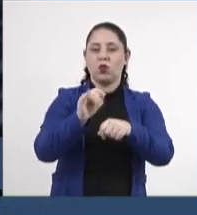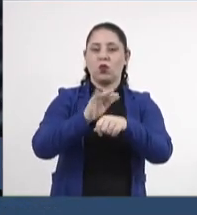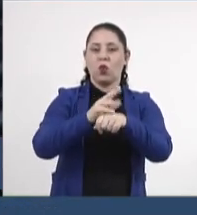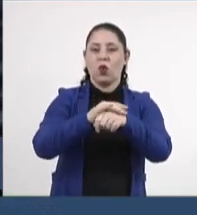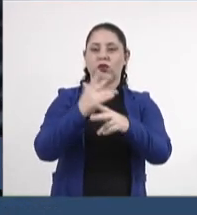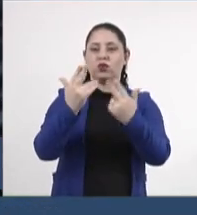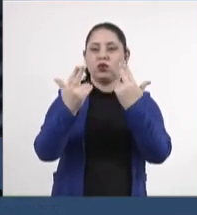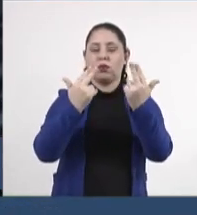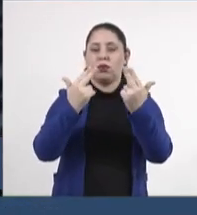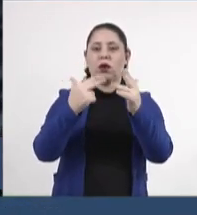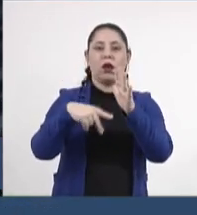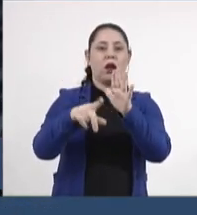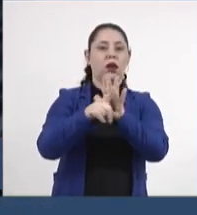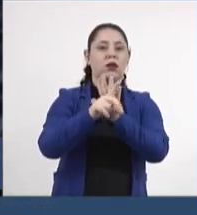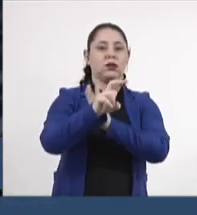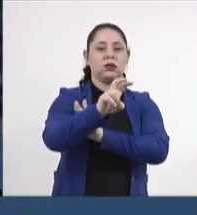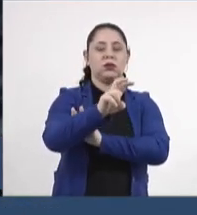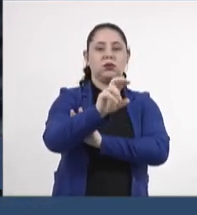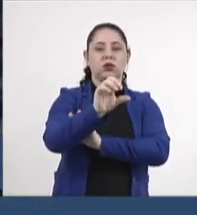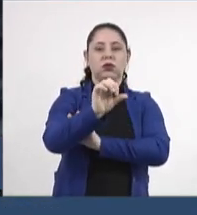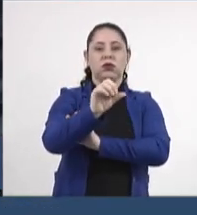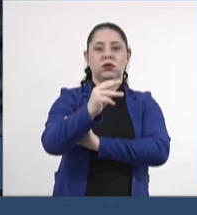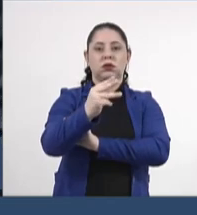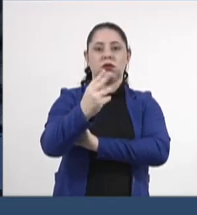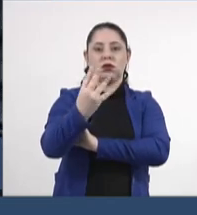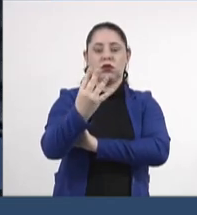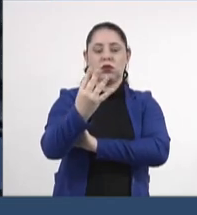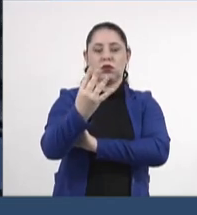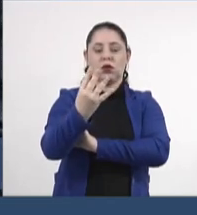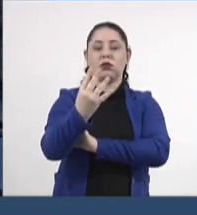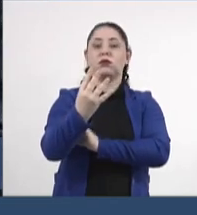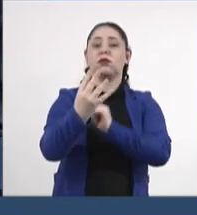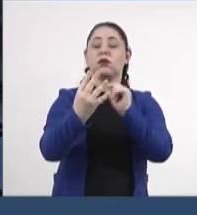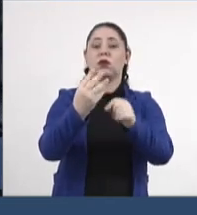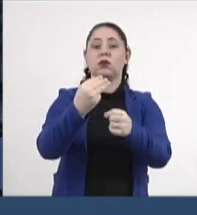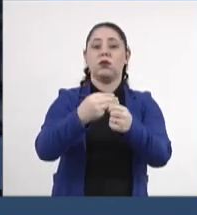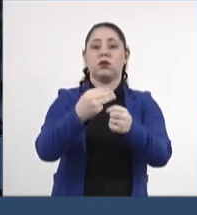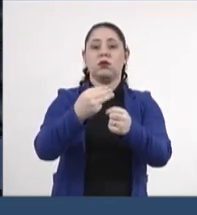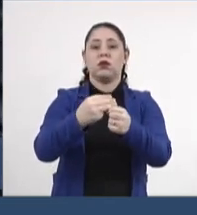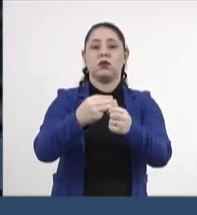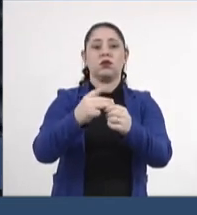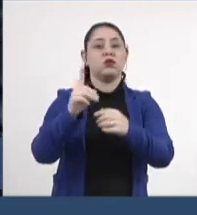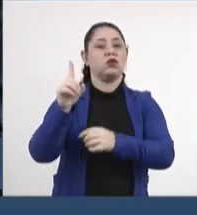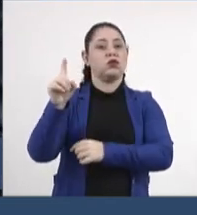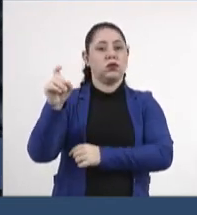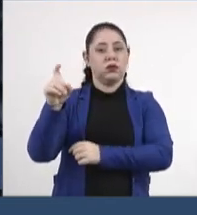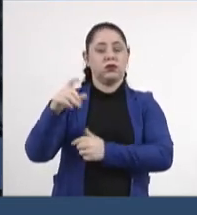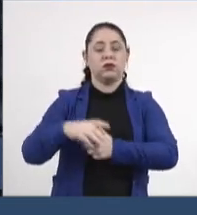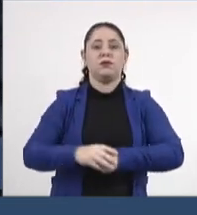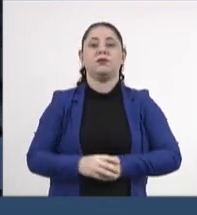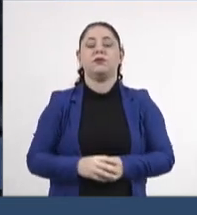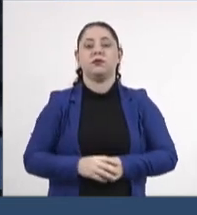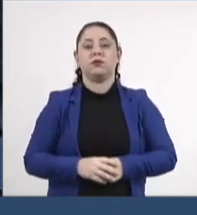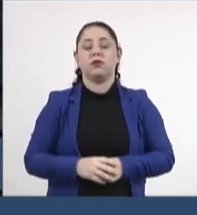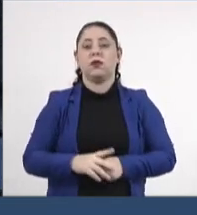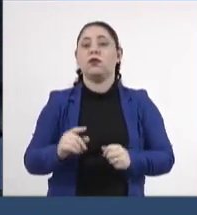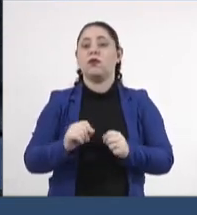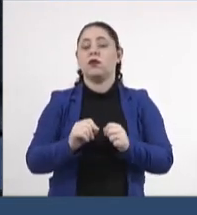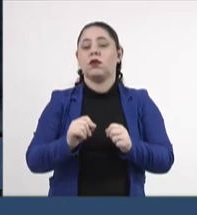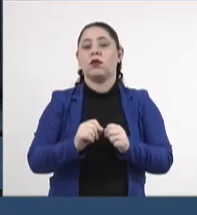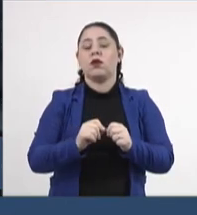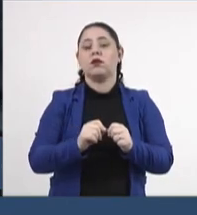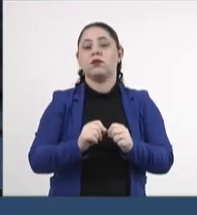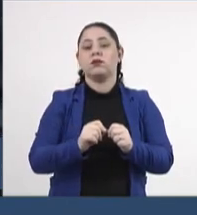urbanas, conforme lei 5.634 do município de Dourados, fazendo os